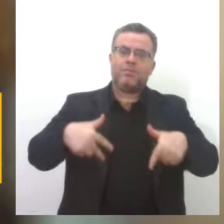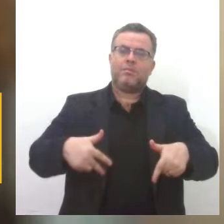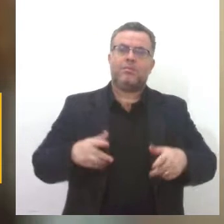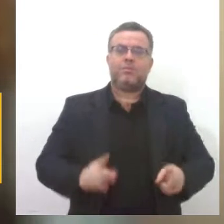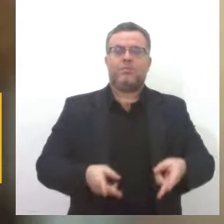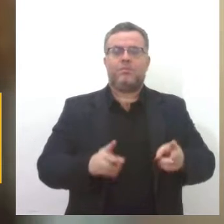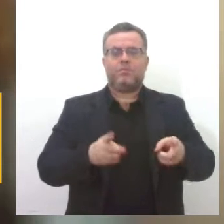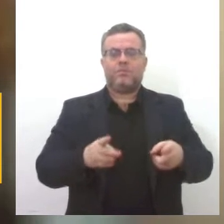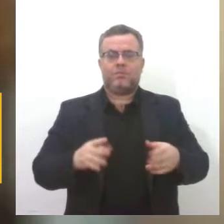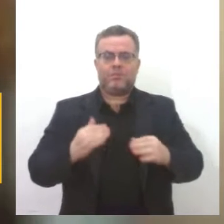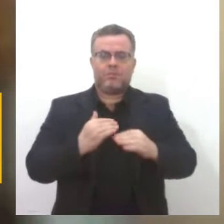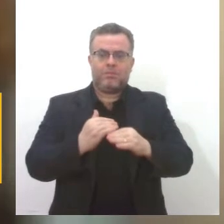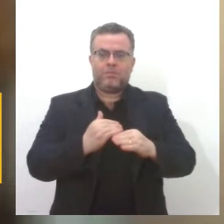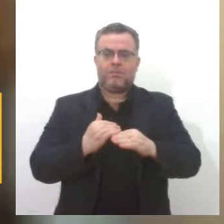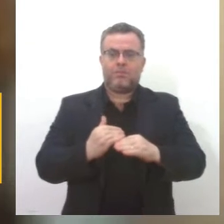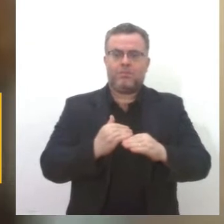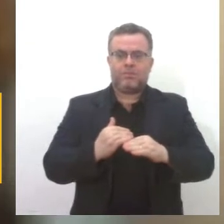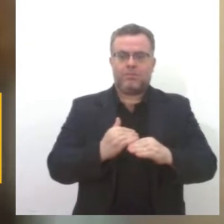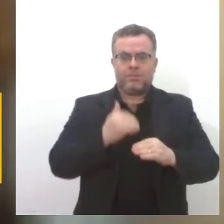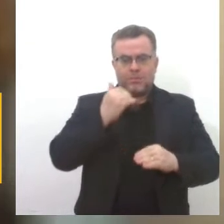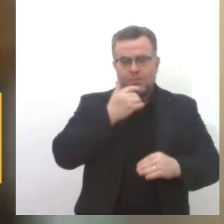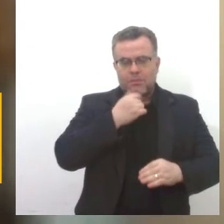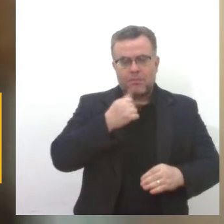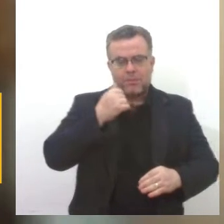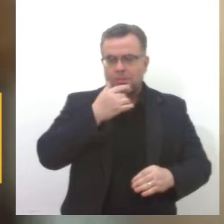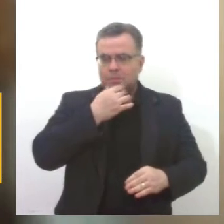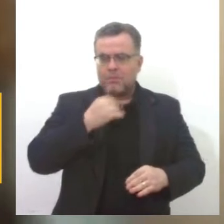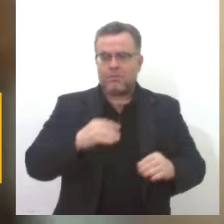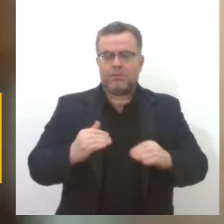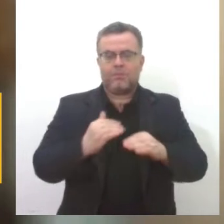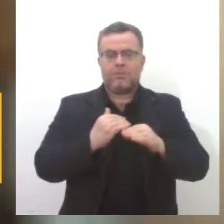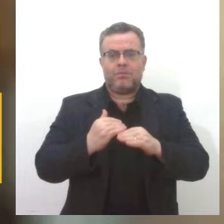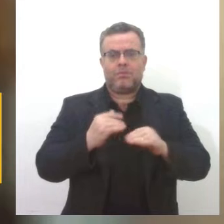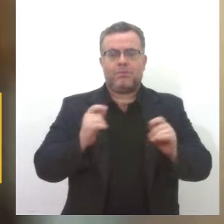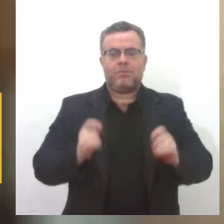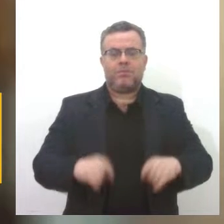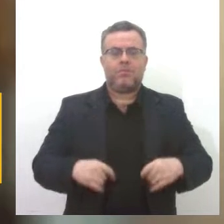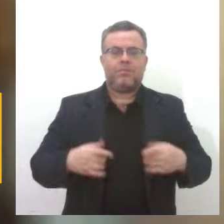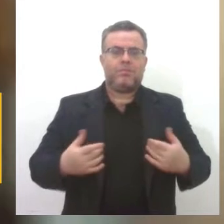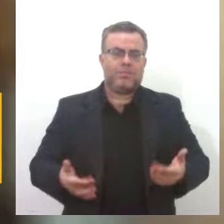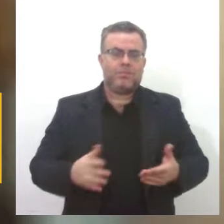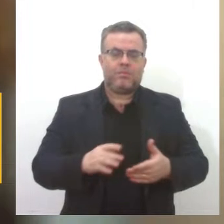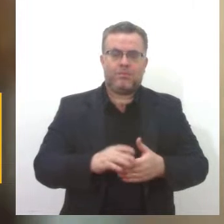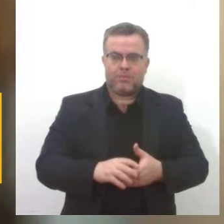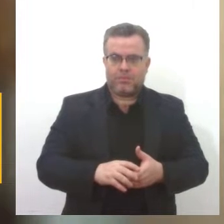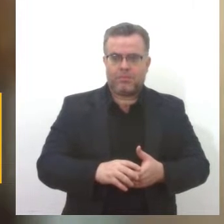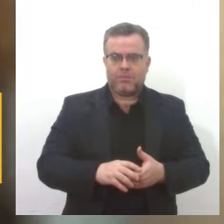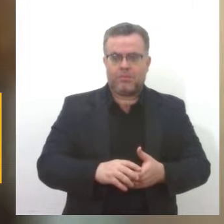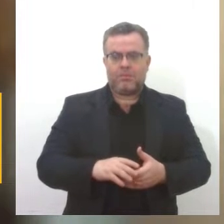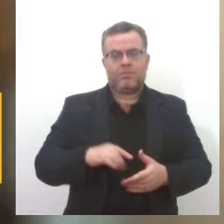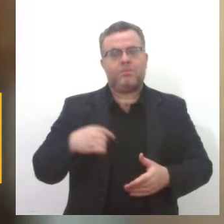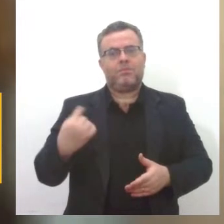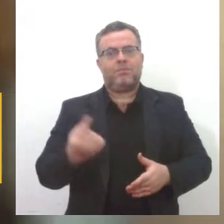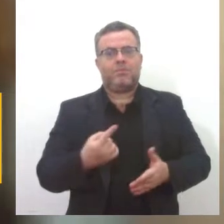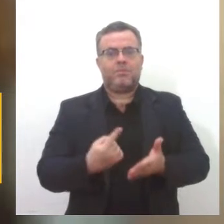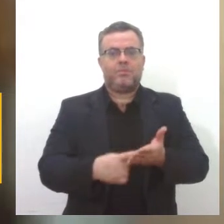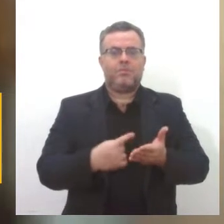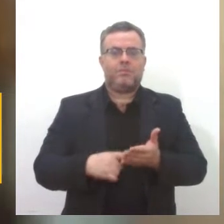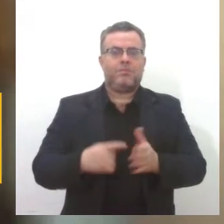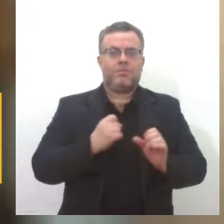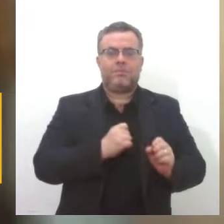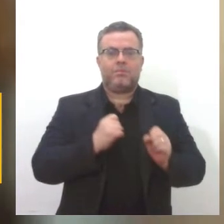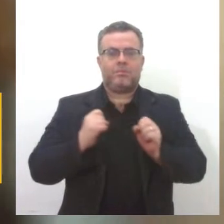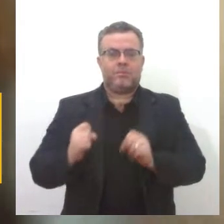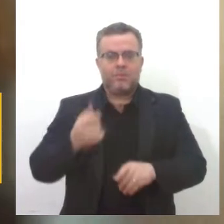de igualdade entre direitos mulheres e homens, a gente tenta fazer eventos que venham fortalecer esse empoderamento das